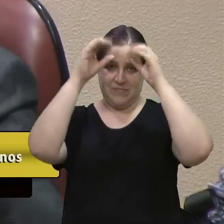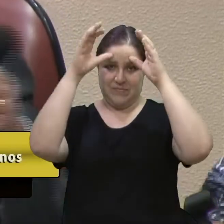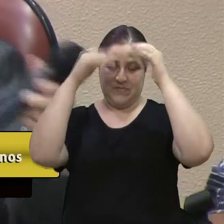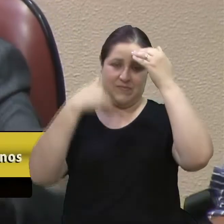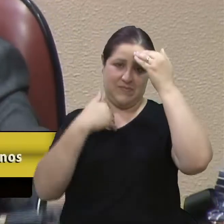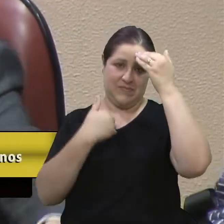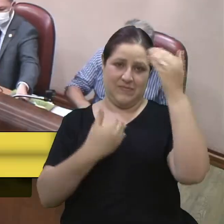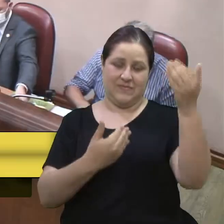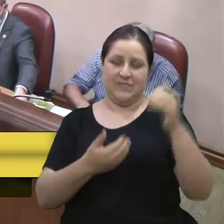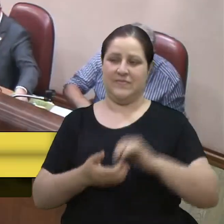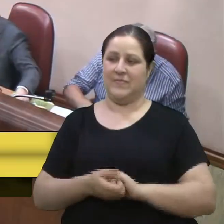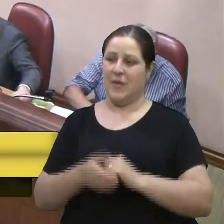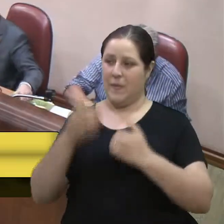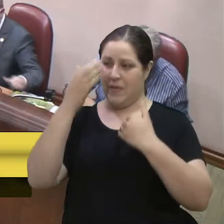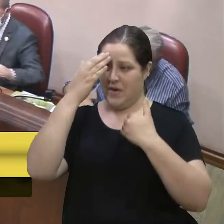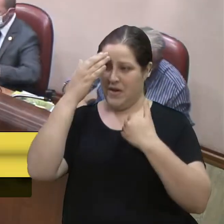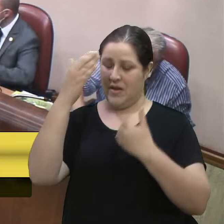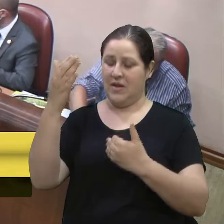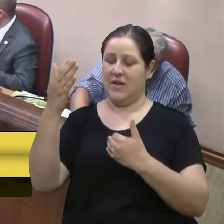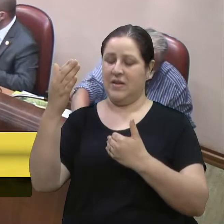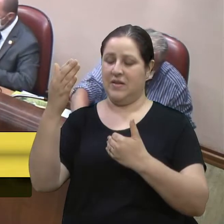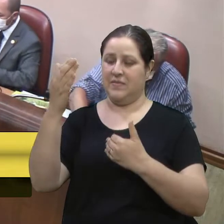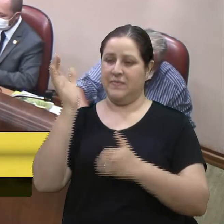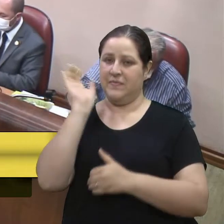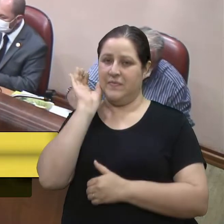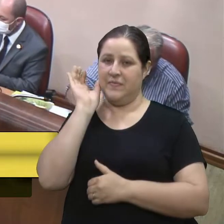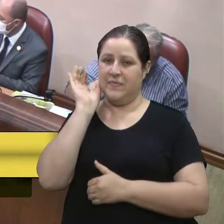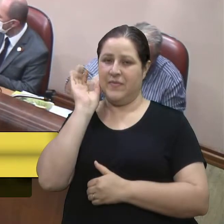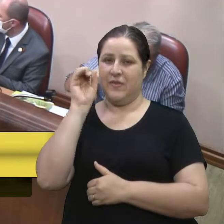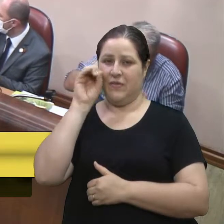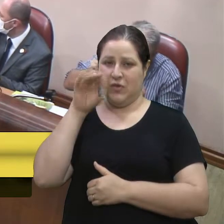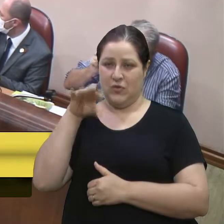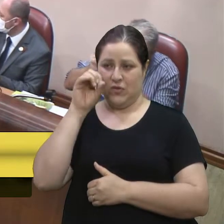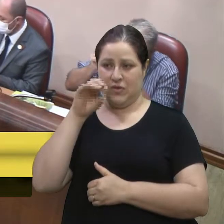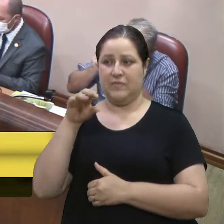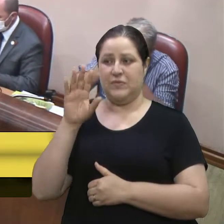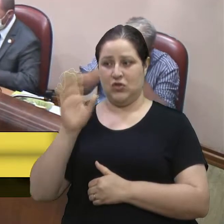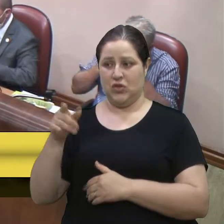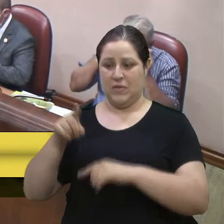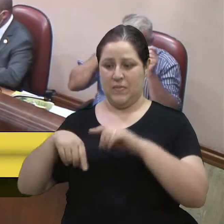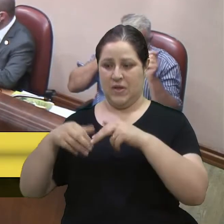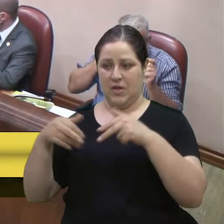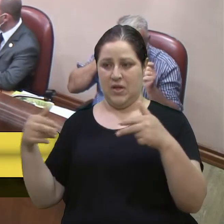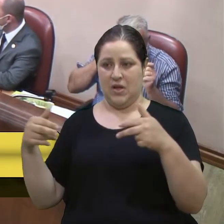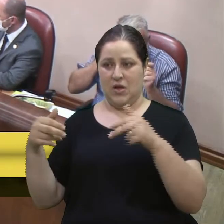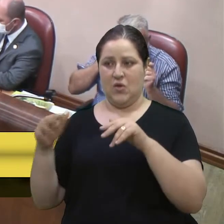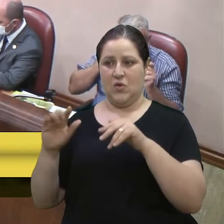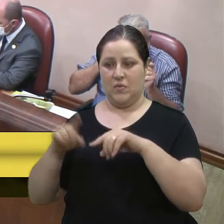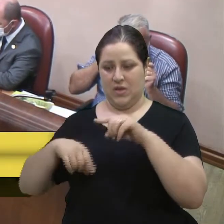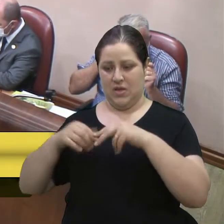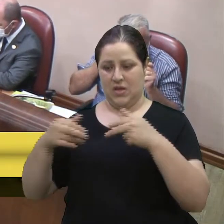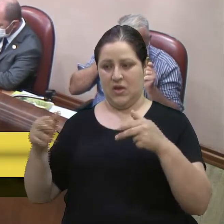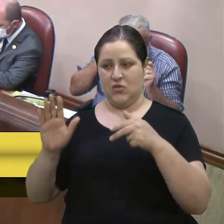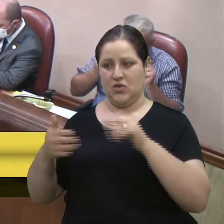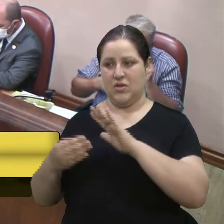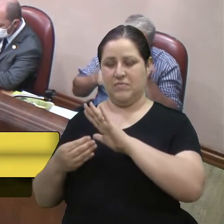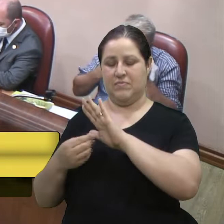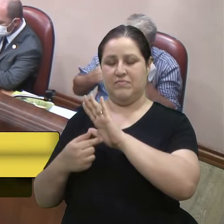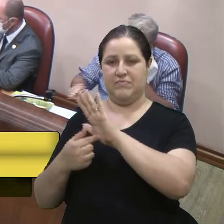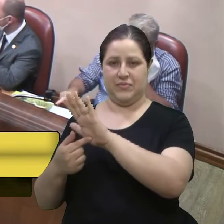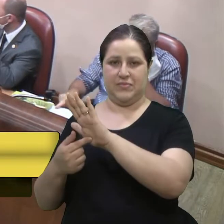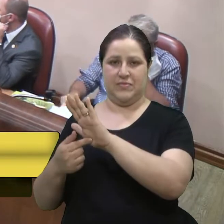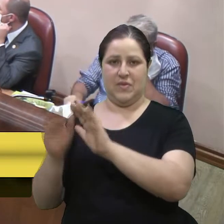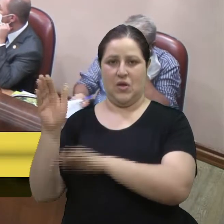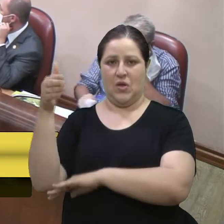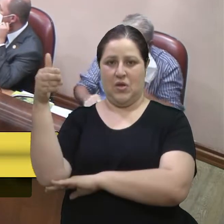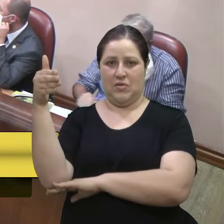Obrigado, vereador Fiusa. E esse material a gente já tinha apresentado, o acréscimo na rede hoteleira de Caxias do Sul